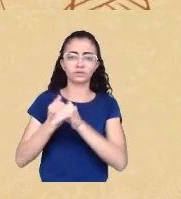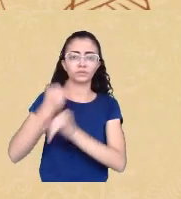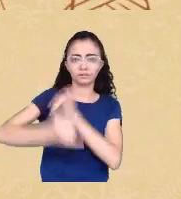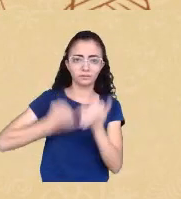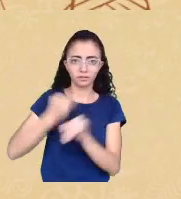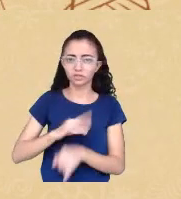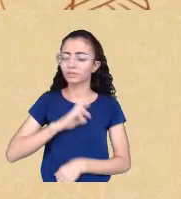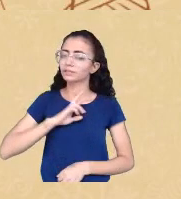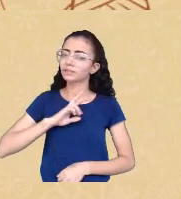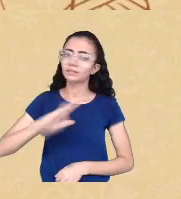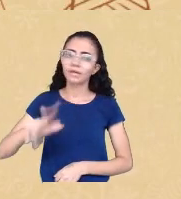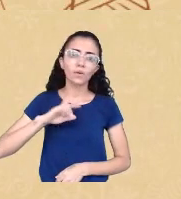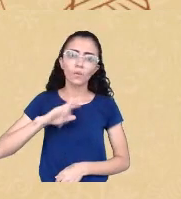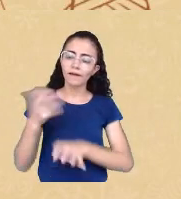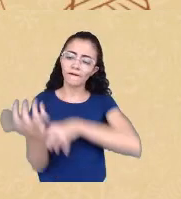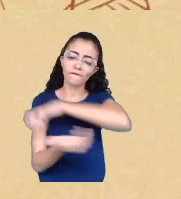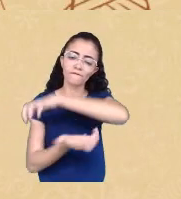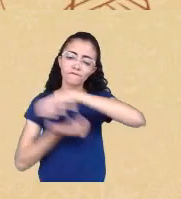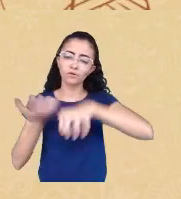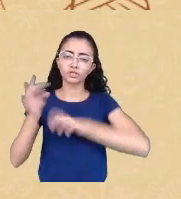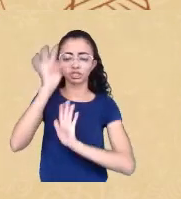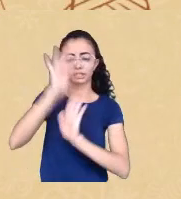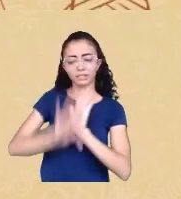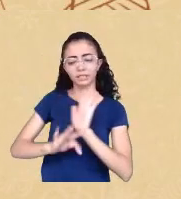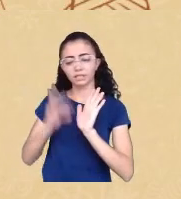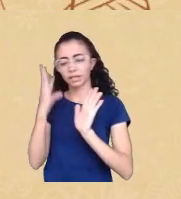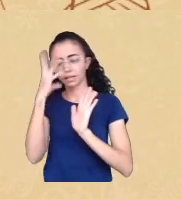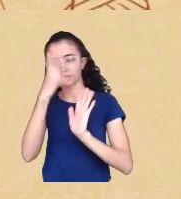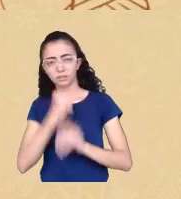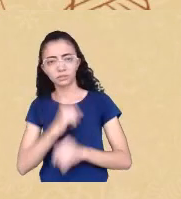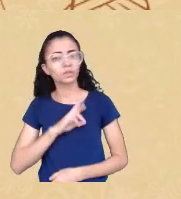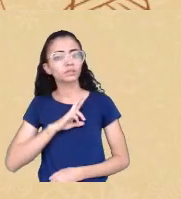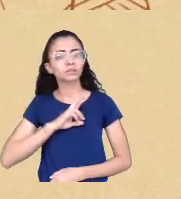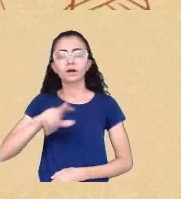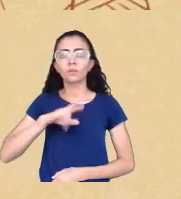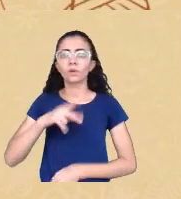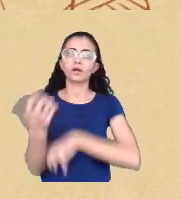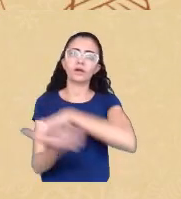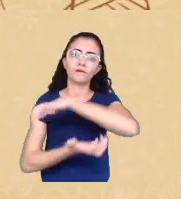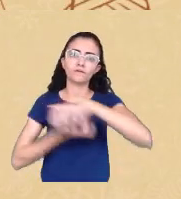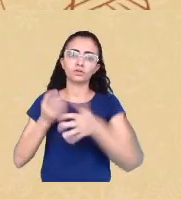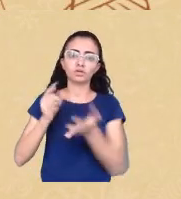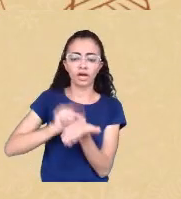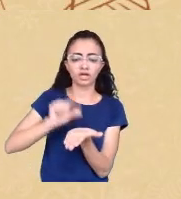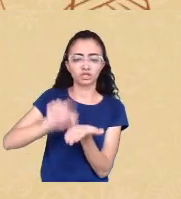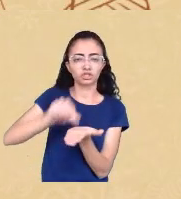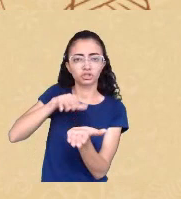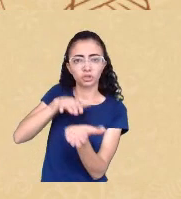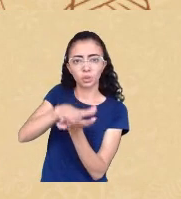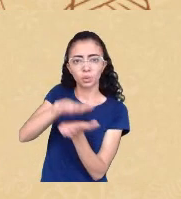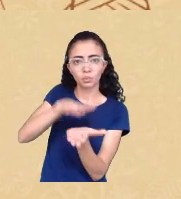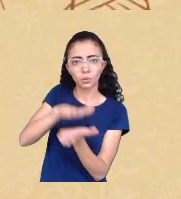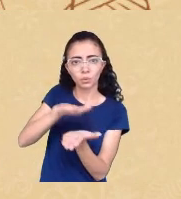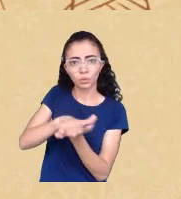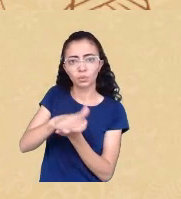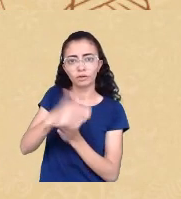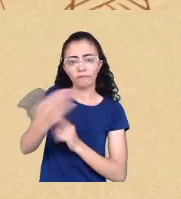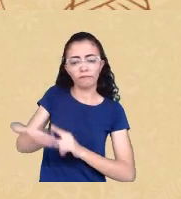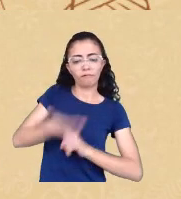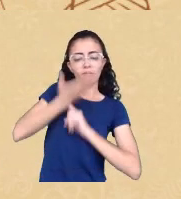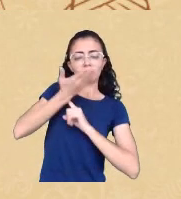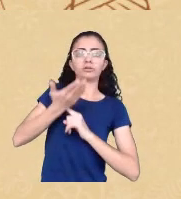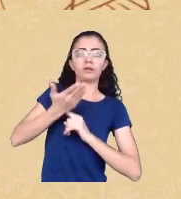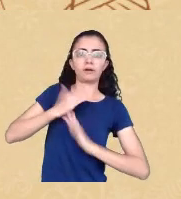belos textos não a revolução dos artigos que ainda vão nos deixar mais fortalecidos nossos lápis